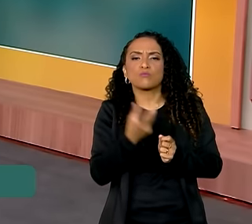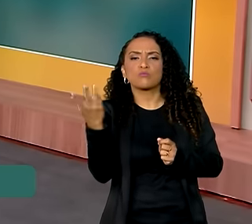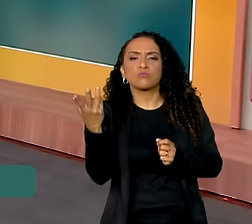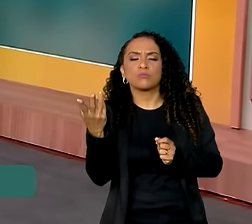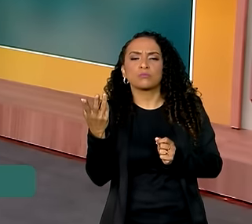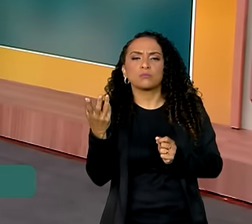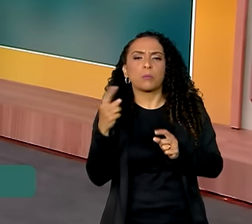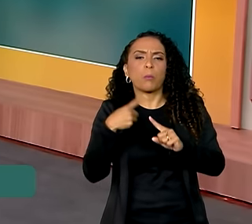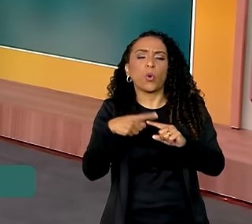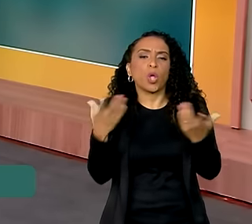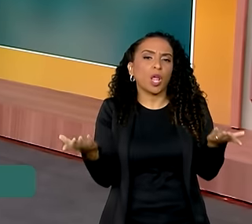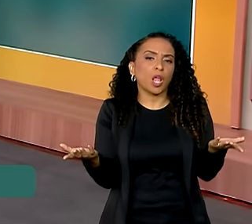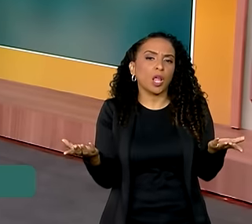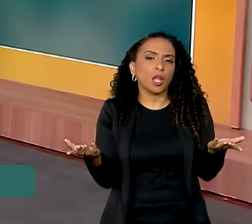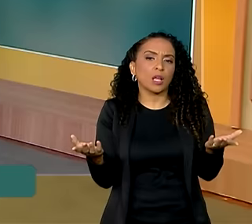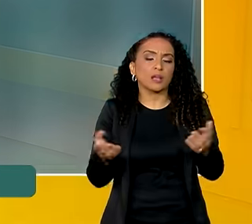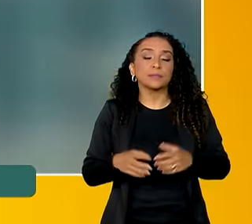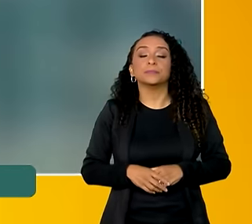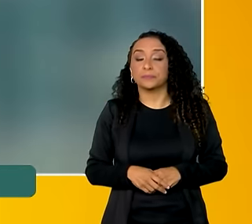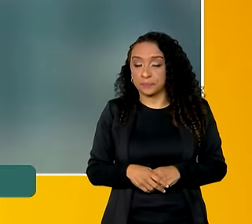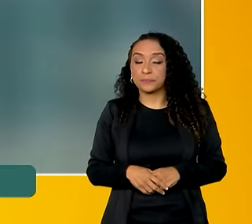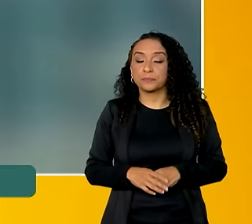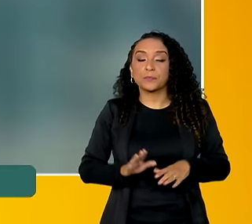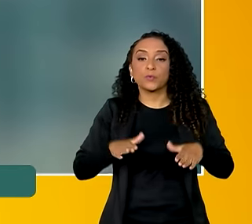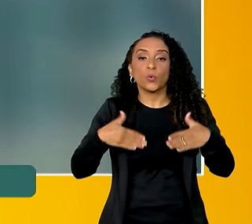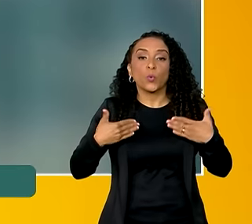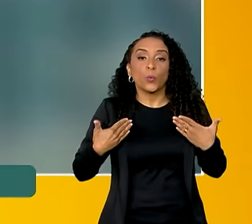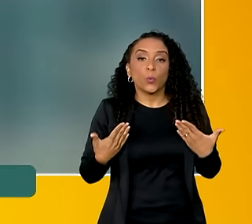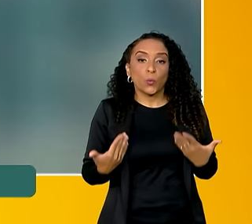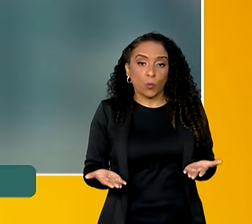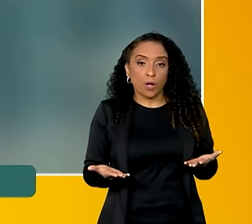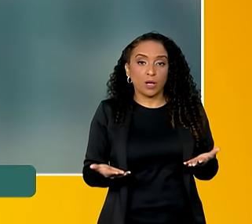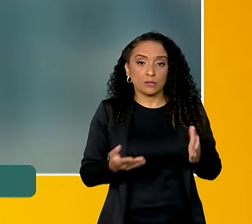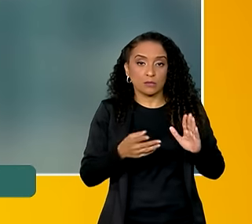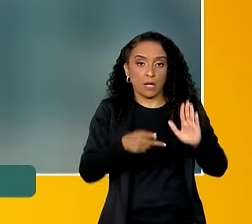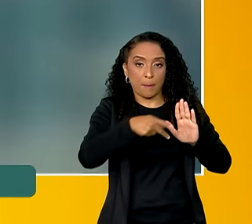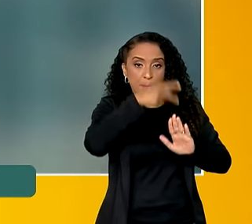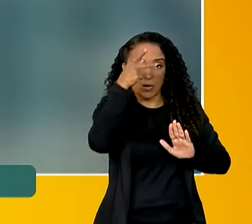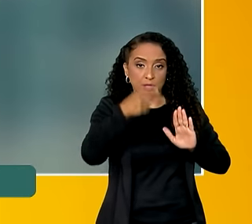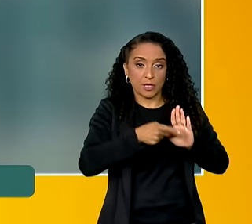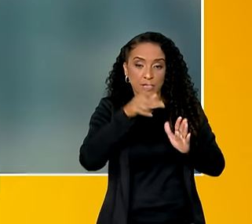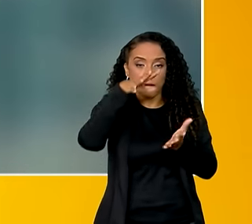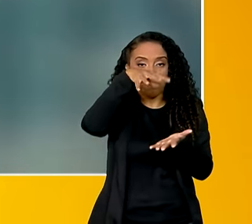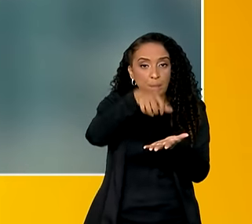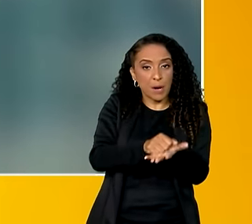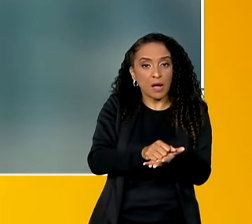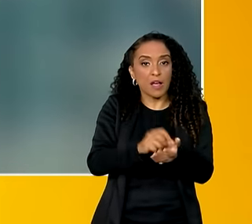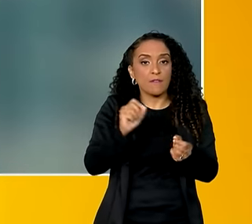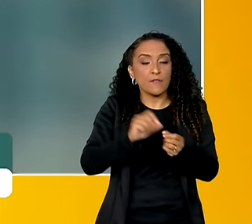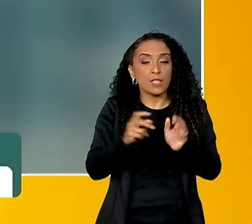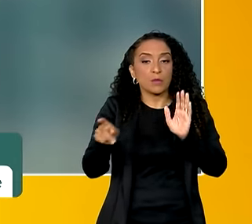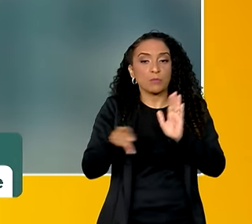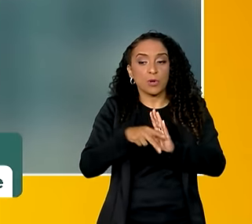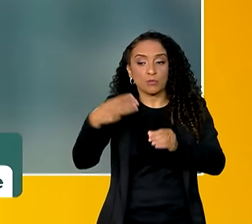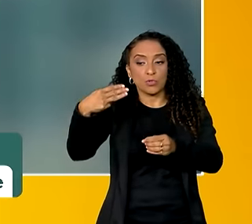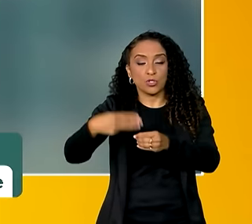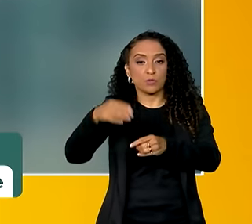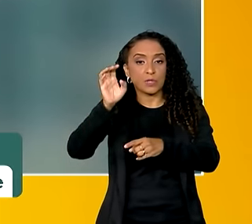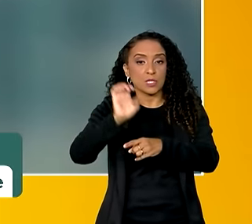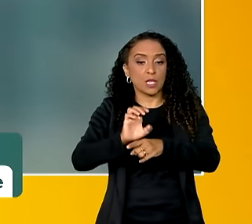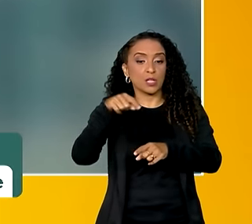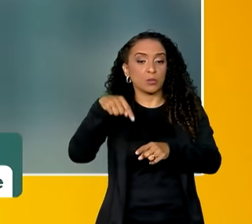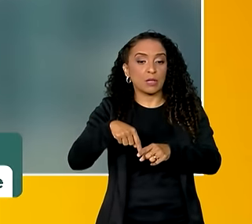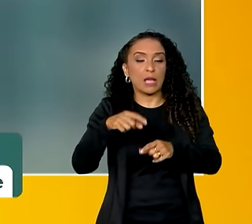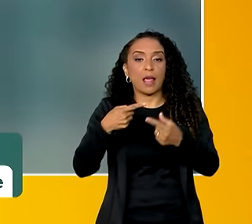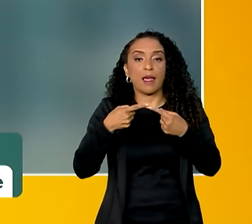a que, exatamente? Bom, quando a portaria de adesão é feita para os municípios e estados, ela é